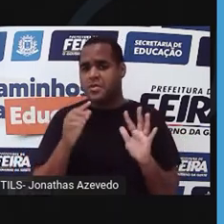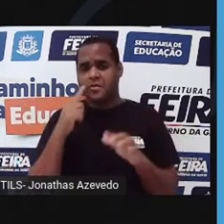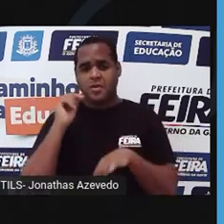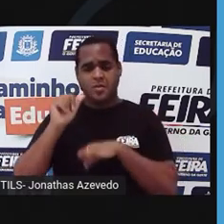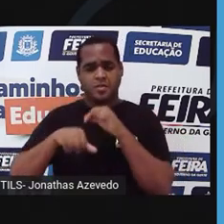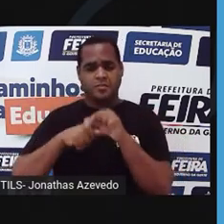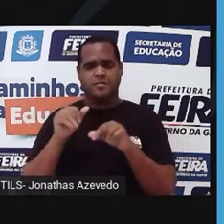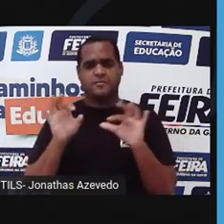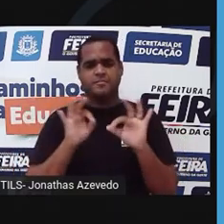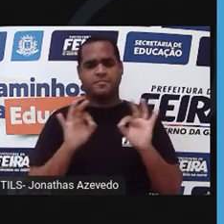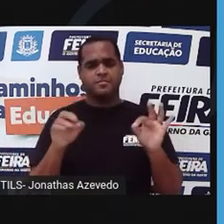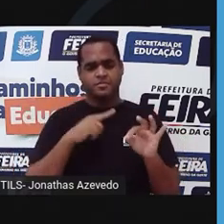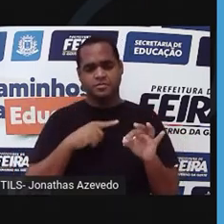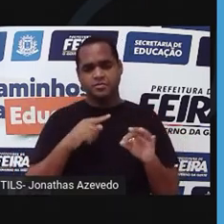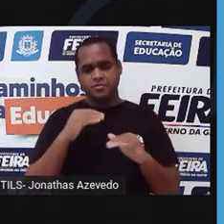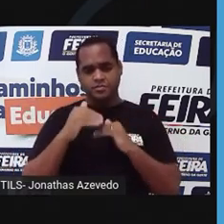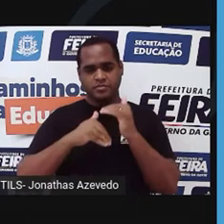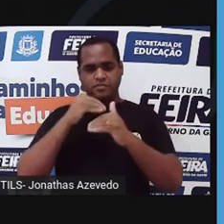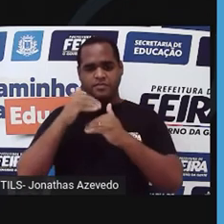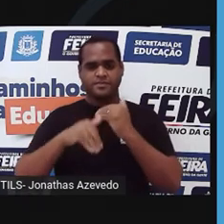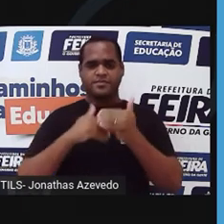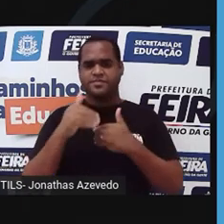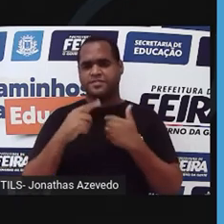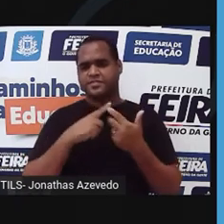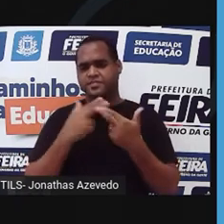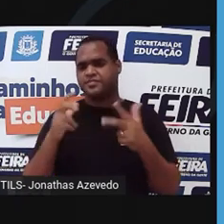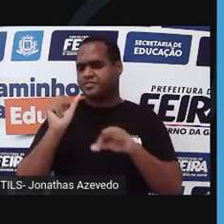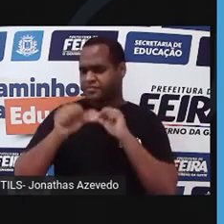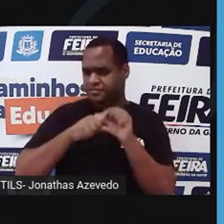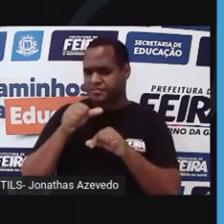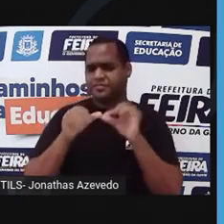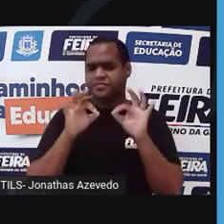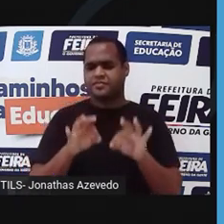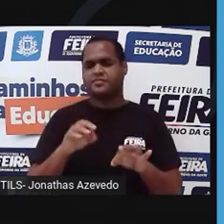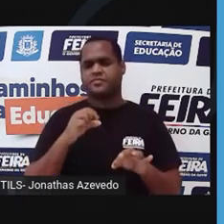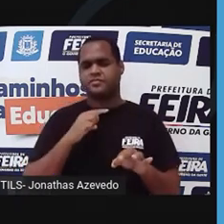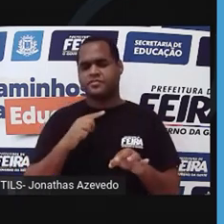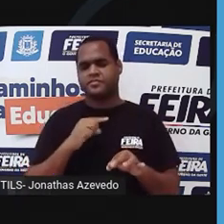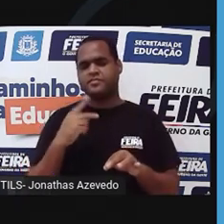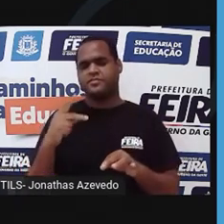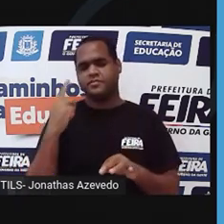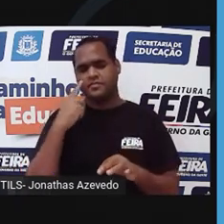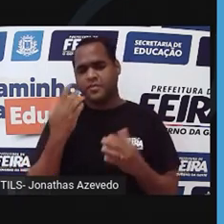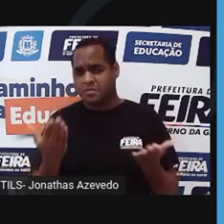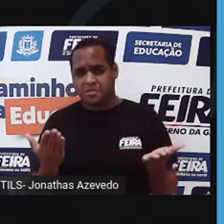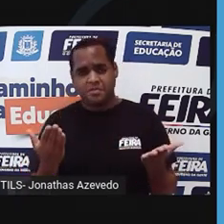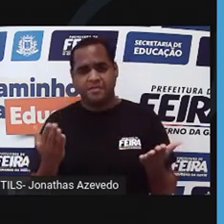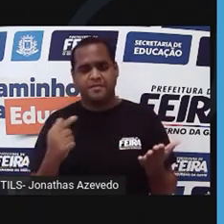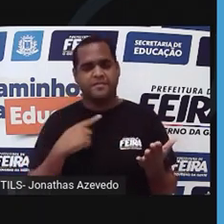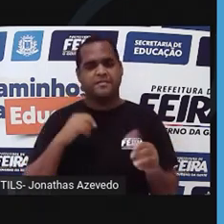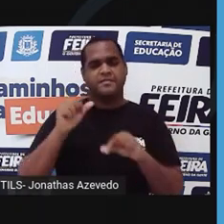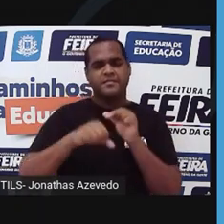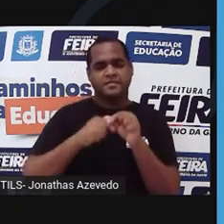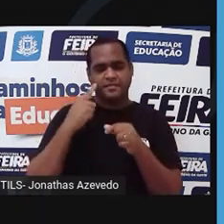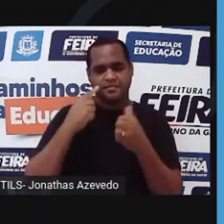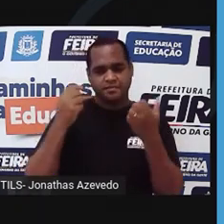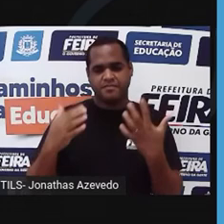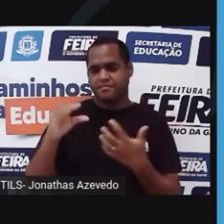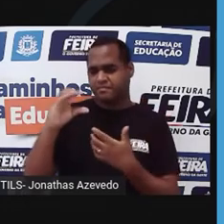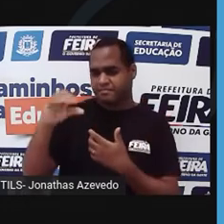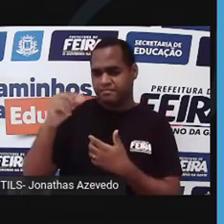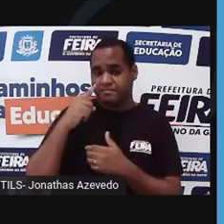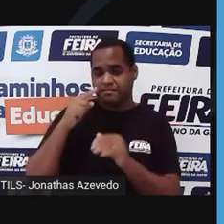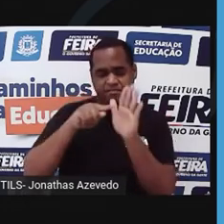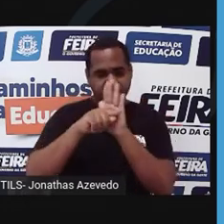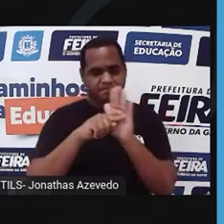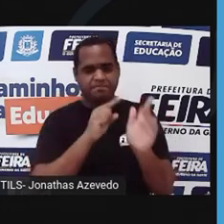mudanças? Houve uma evolução, uma transformação? Então, bandeiras que Darwin levantava. Ele levantava, nas suas observações,